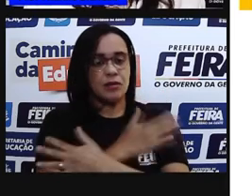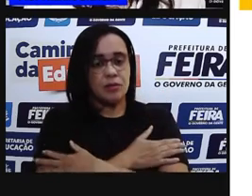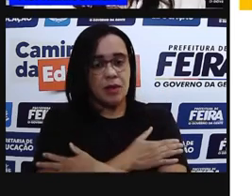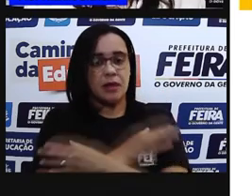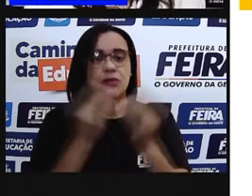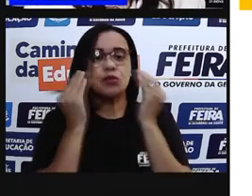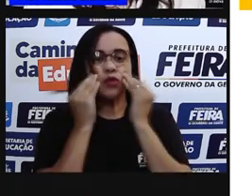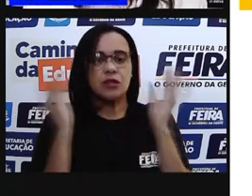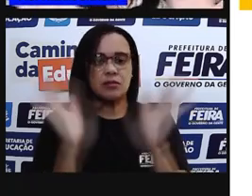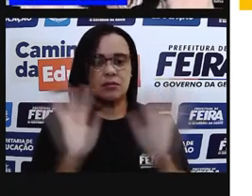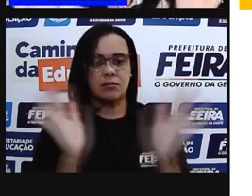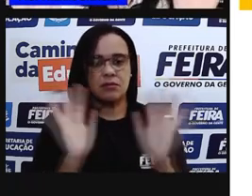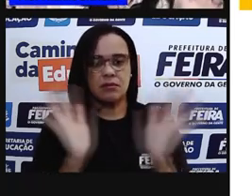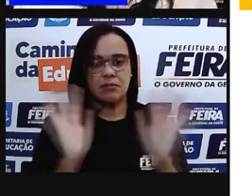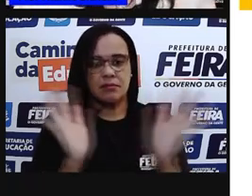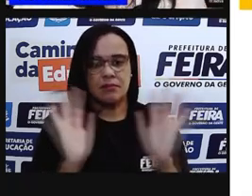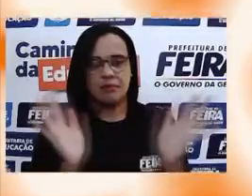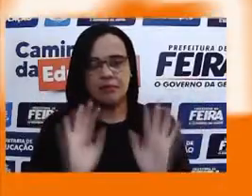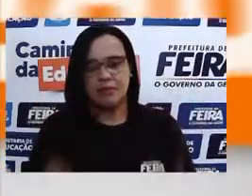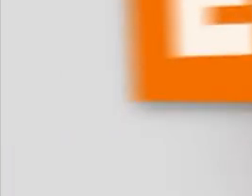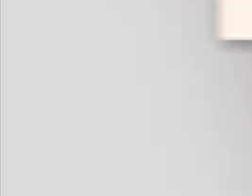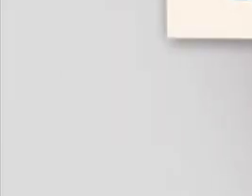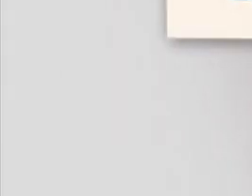e até mais. Tchauzinho.